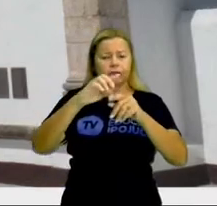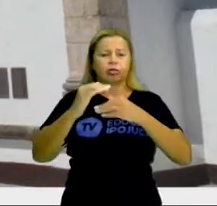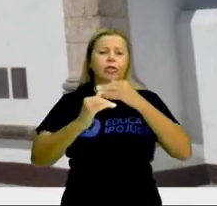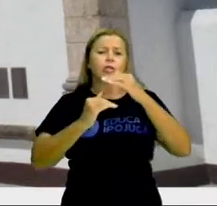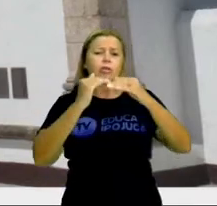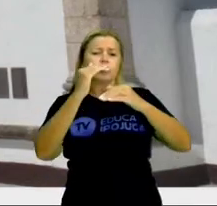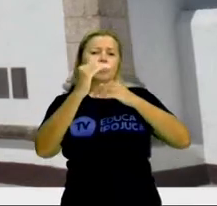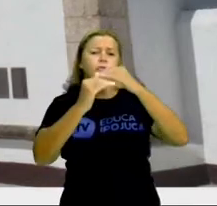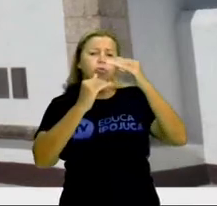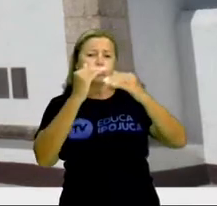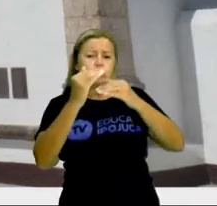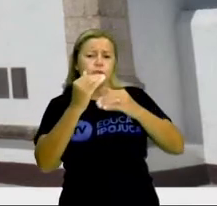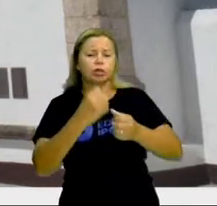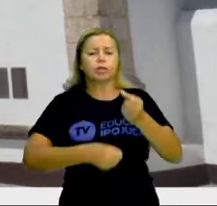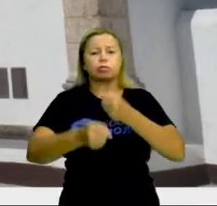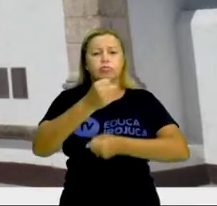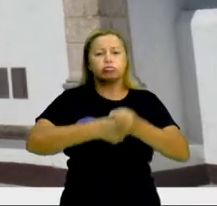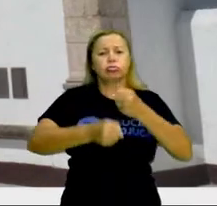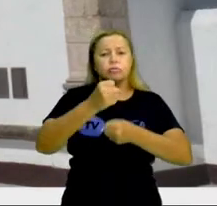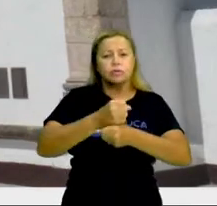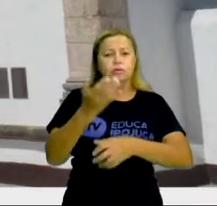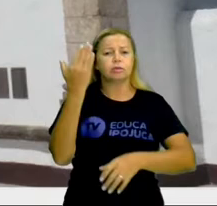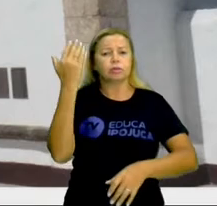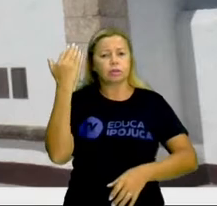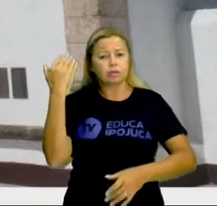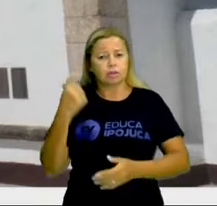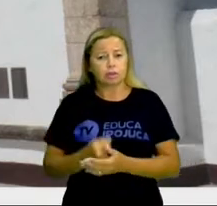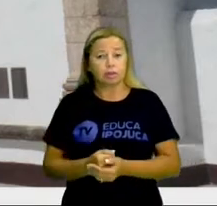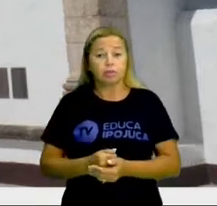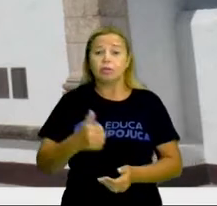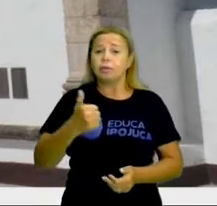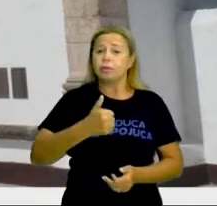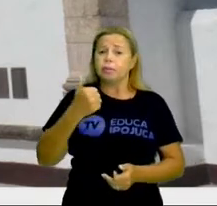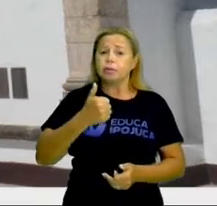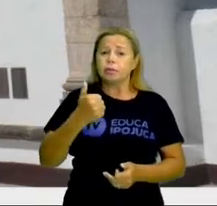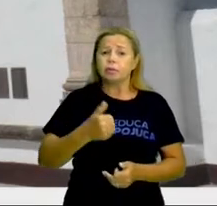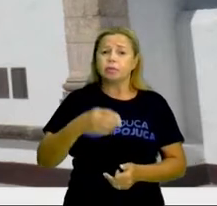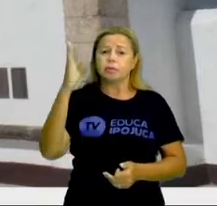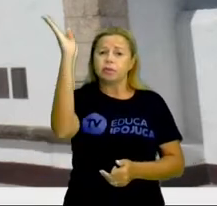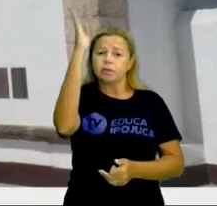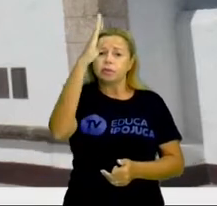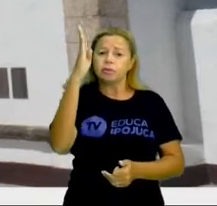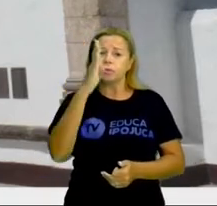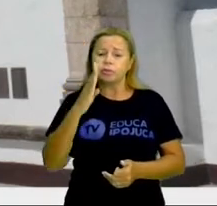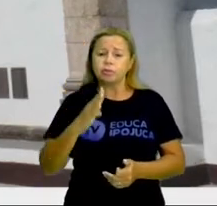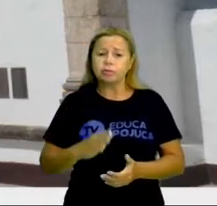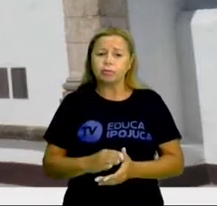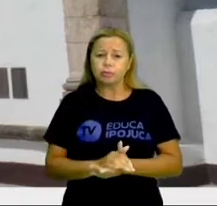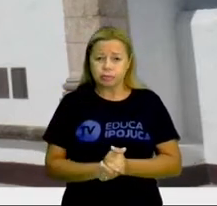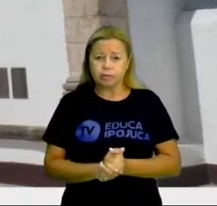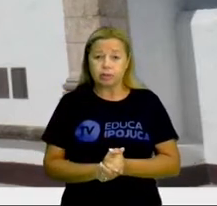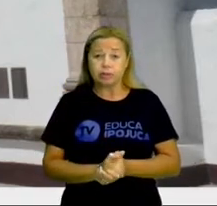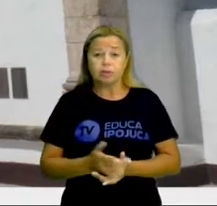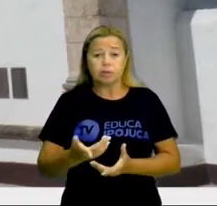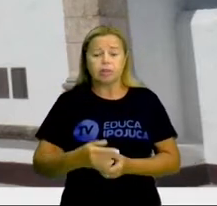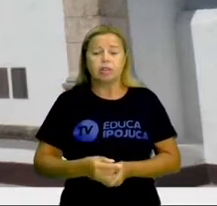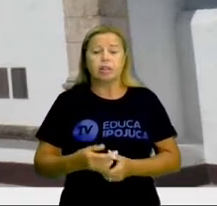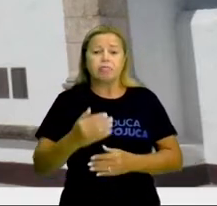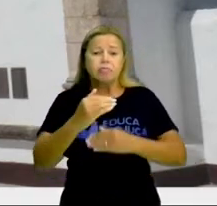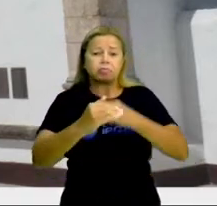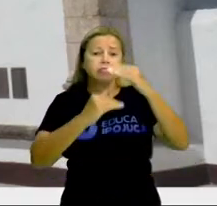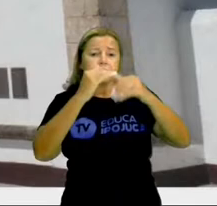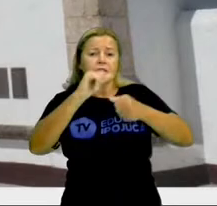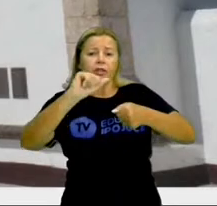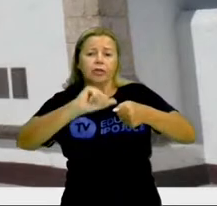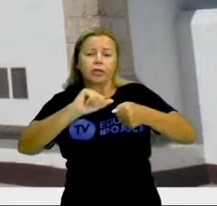Pois é. E é uma das primeiras do Brasil e foi feita pelos franciscanos aqui.